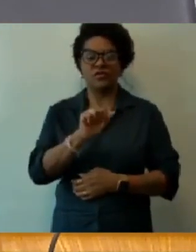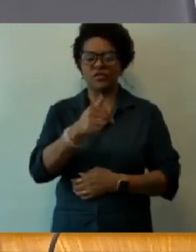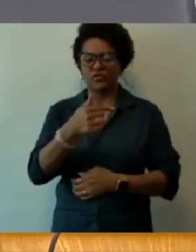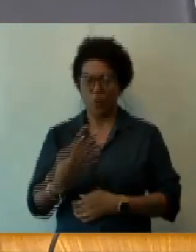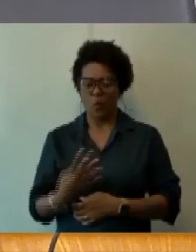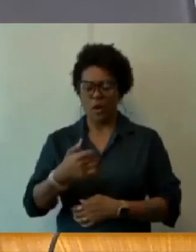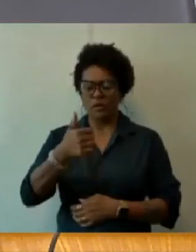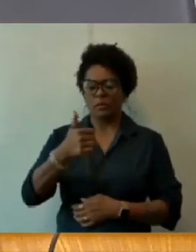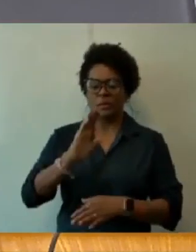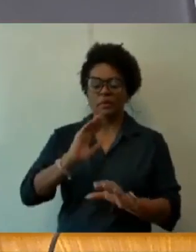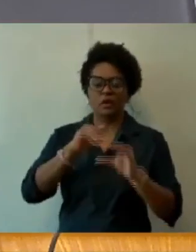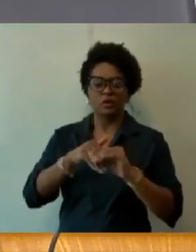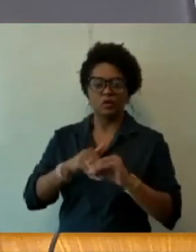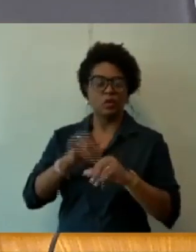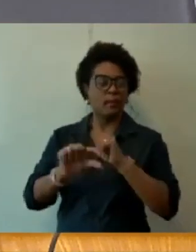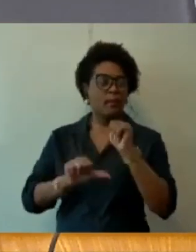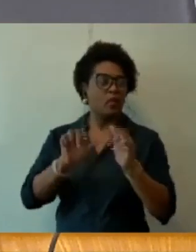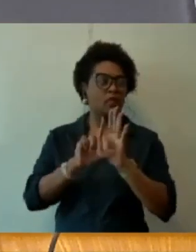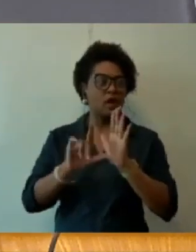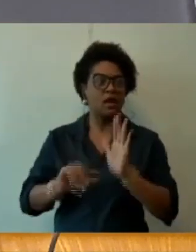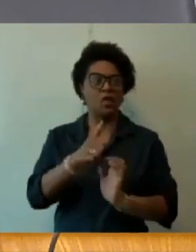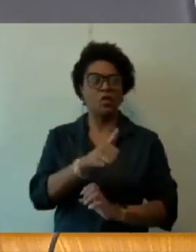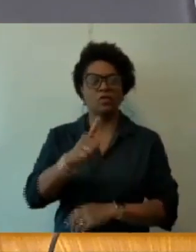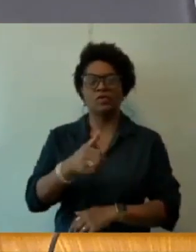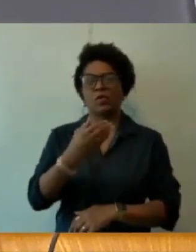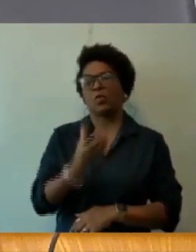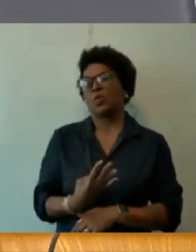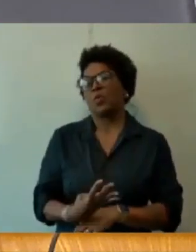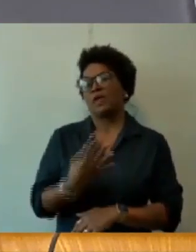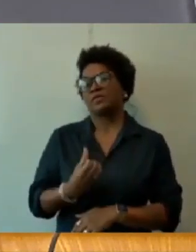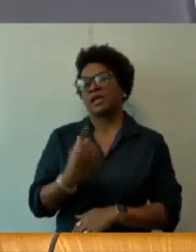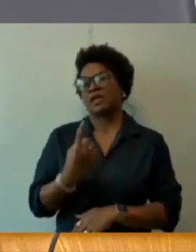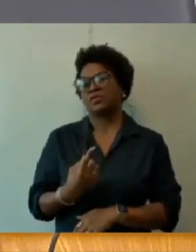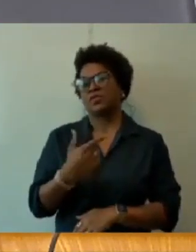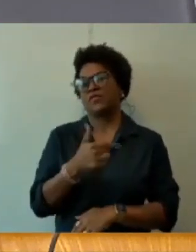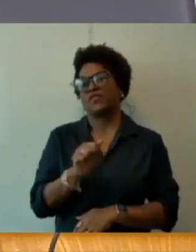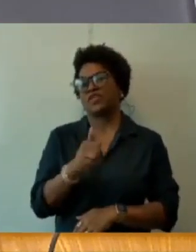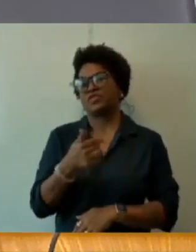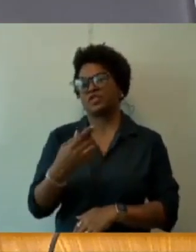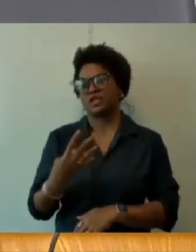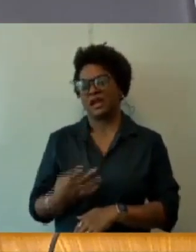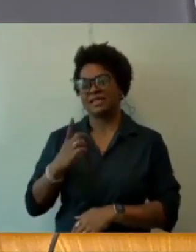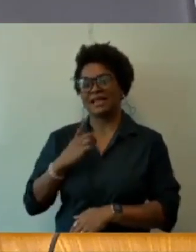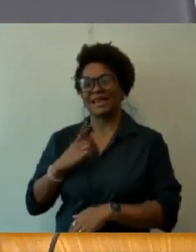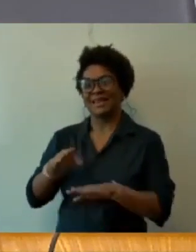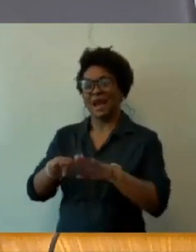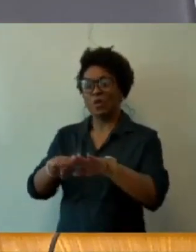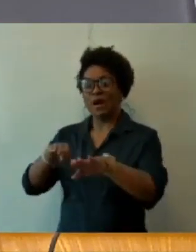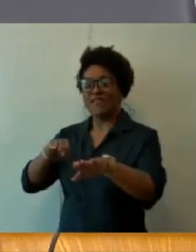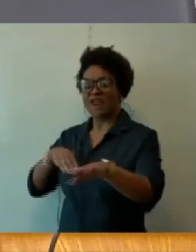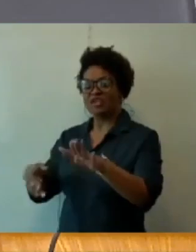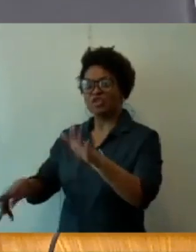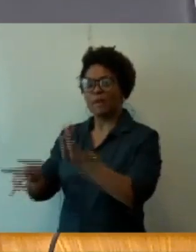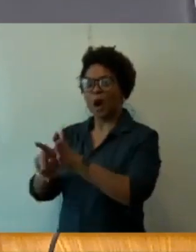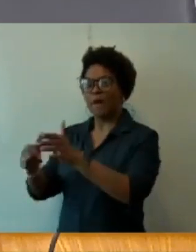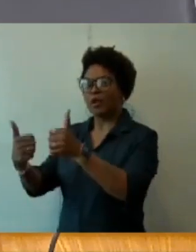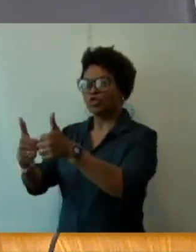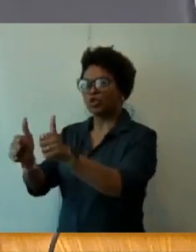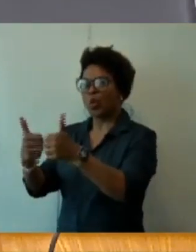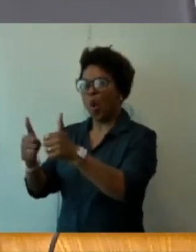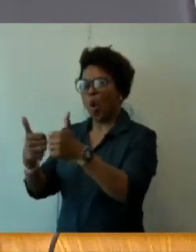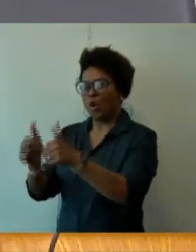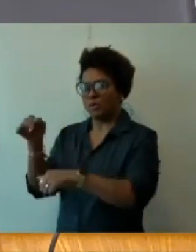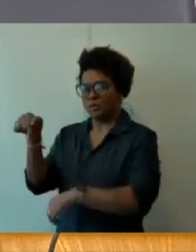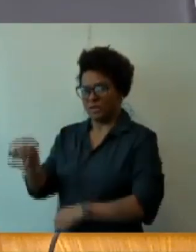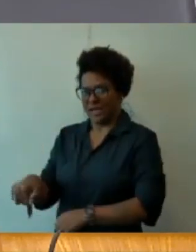11.461, barra 2023, que institui a faixa exclusiva para transporte coletivo público de passageiros por ônibus nas vias